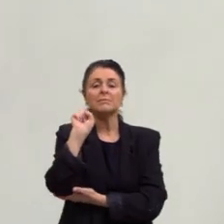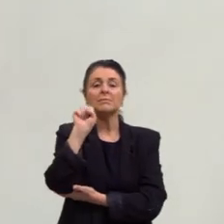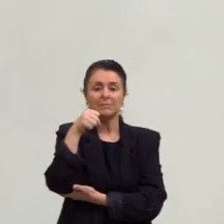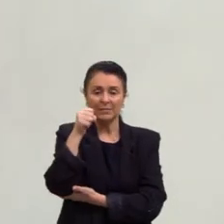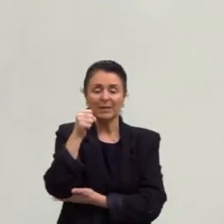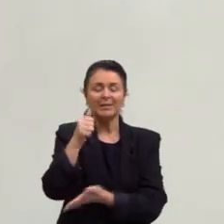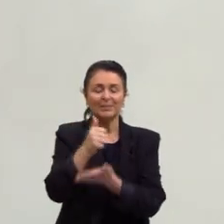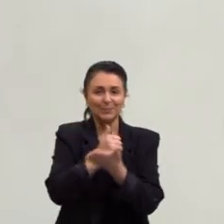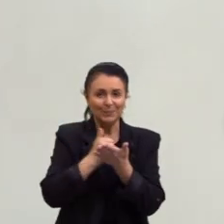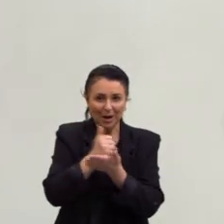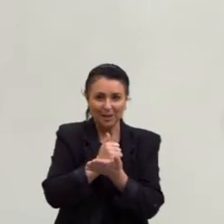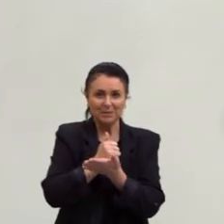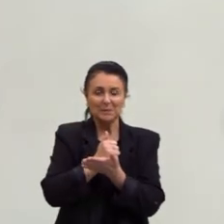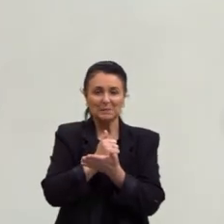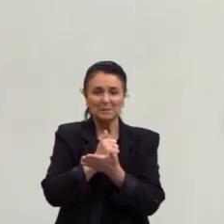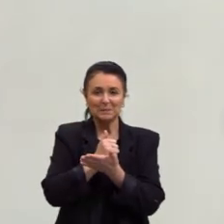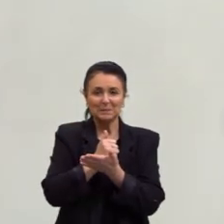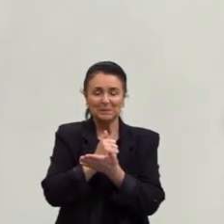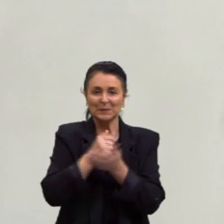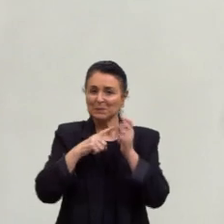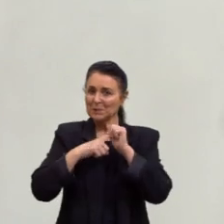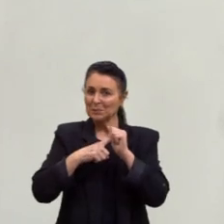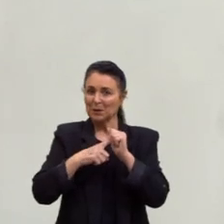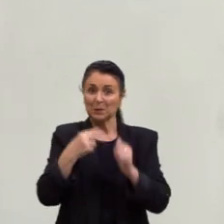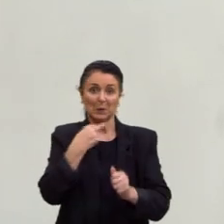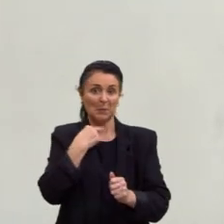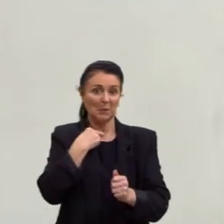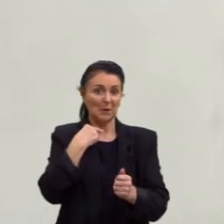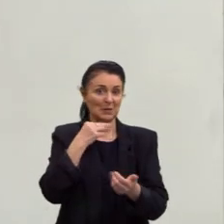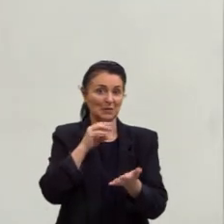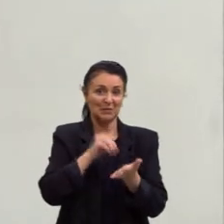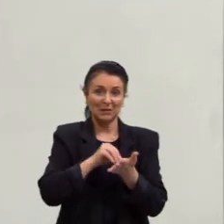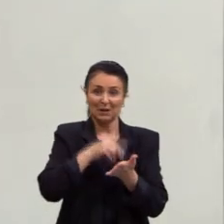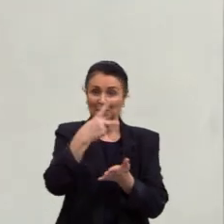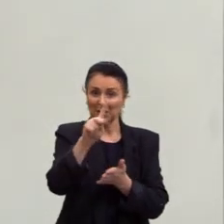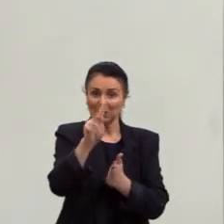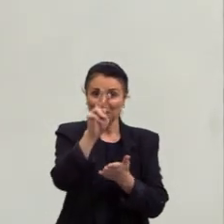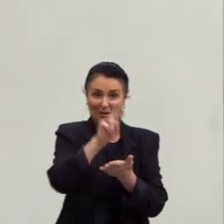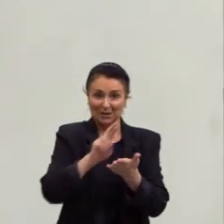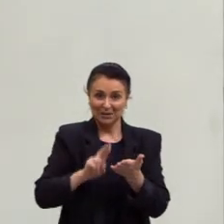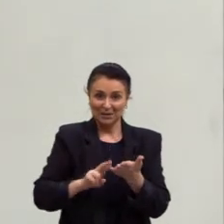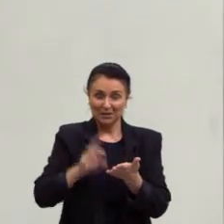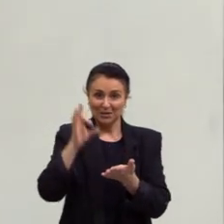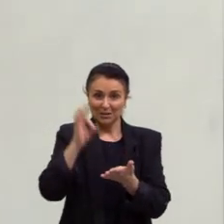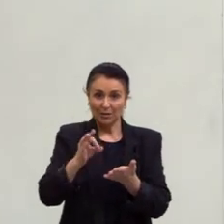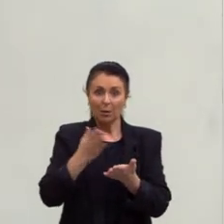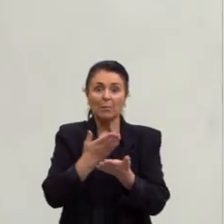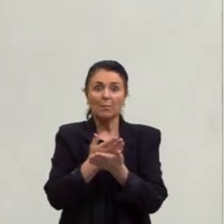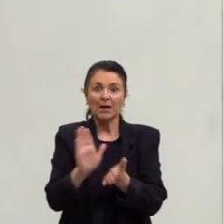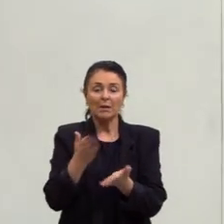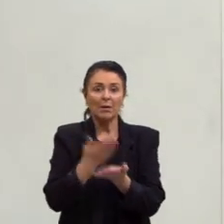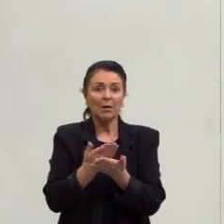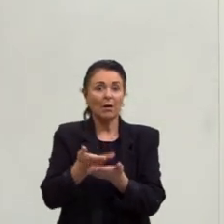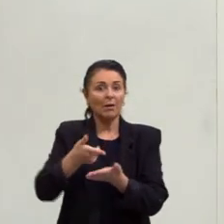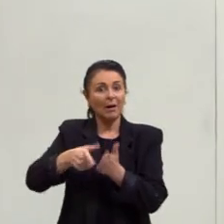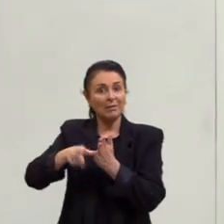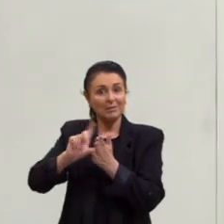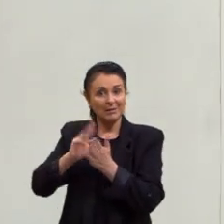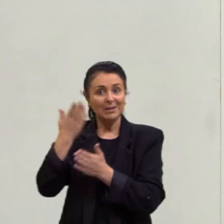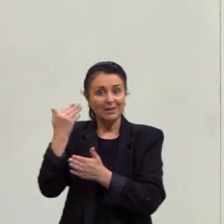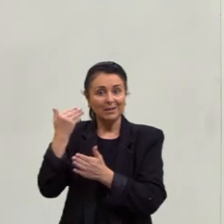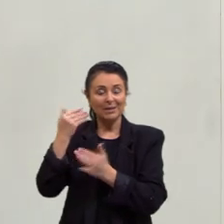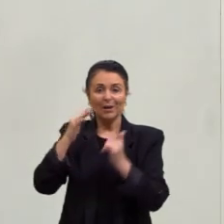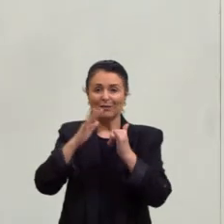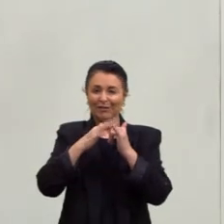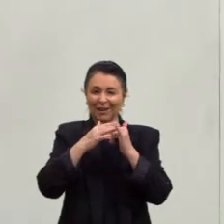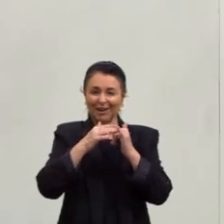ela é fundamental, essencial e não pode faltar na tua redação. Certo? Se tu perdeu as aulas anteriores, corre lá no canal